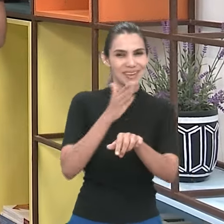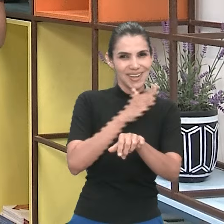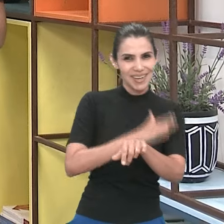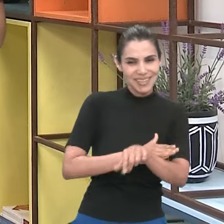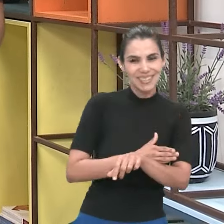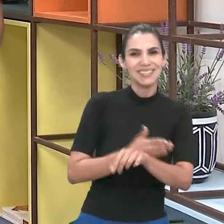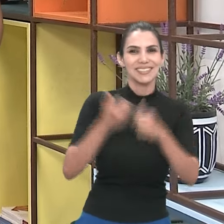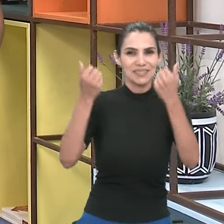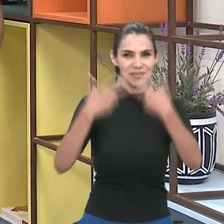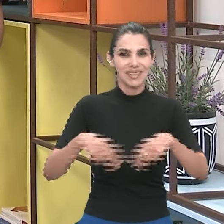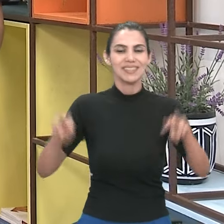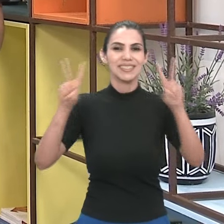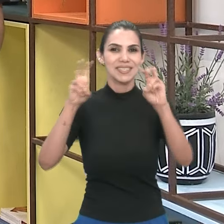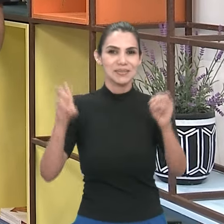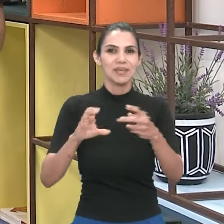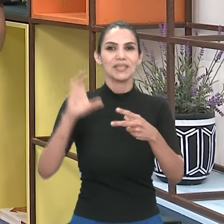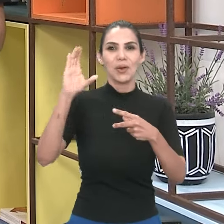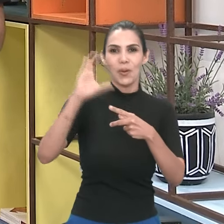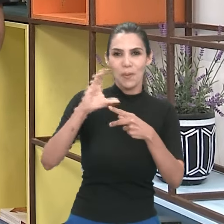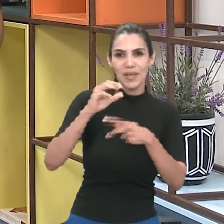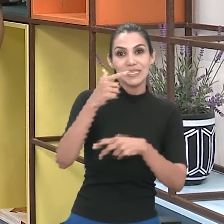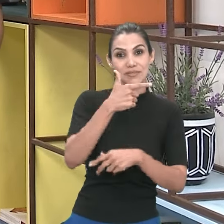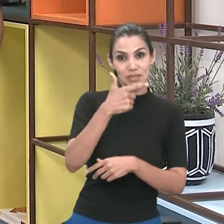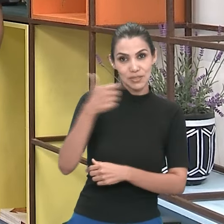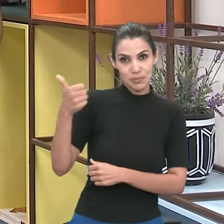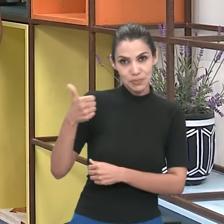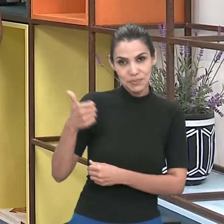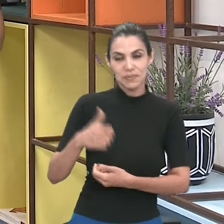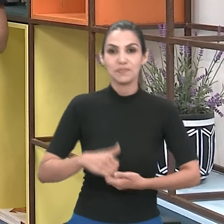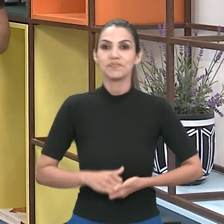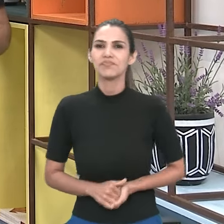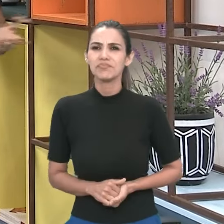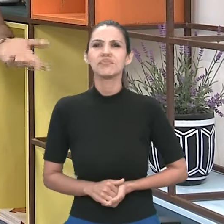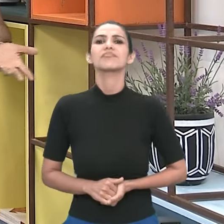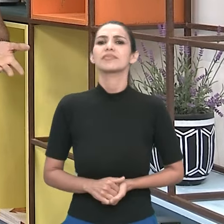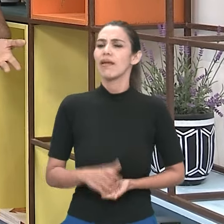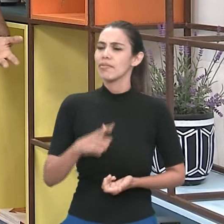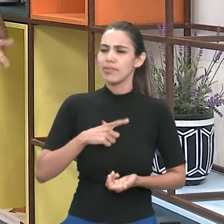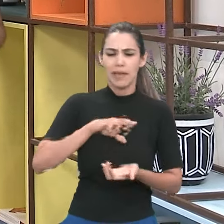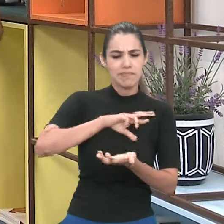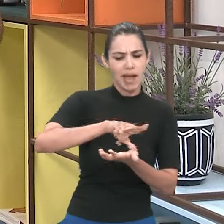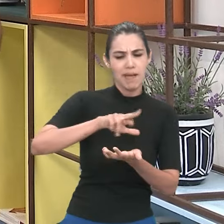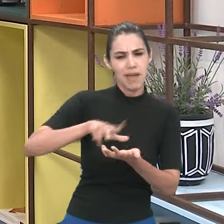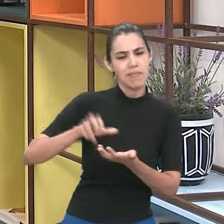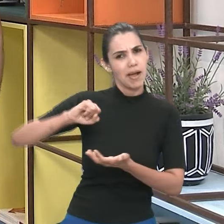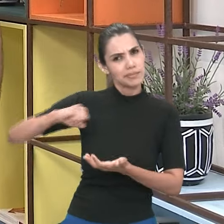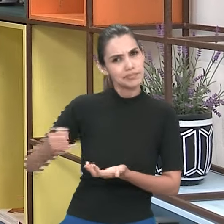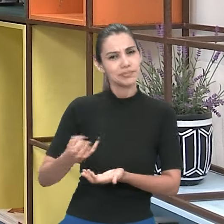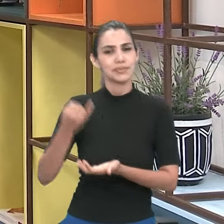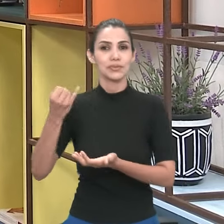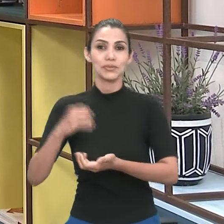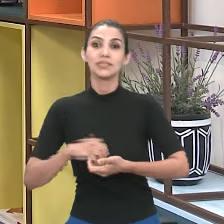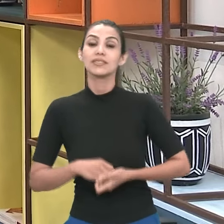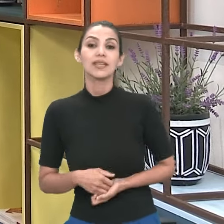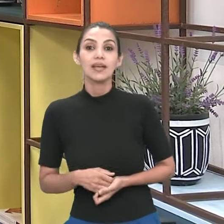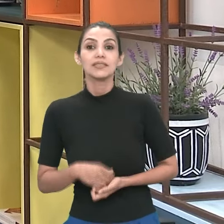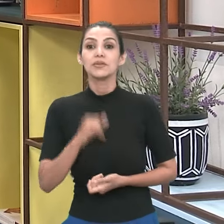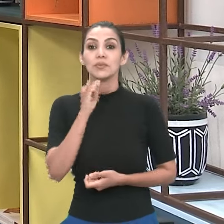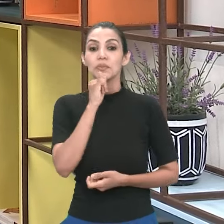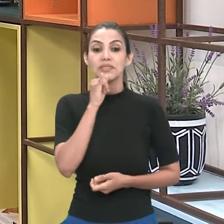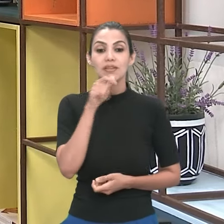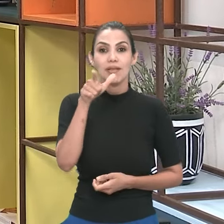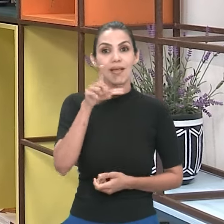primeiro bloco, que é sobre o 21º Compex, que reúne muitas oportunidades. Uma delas envolve a central de